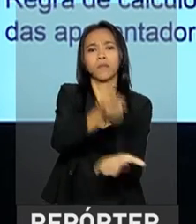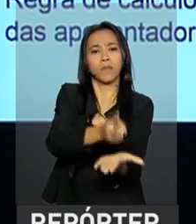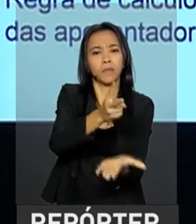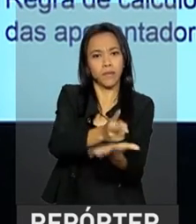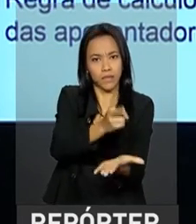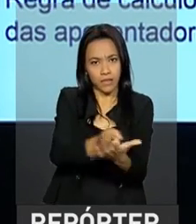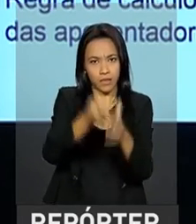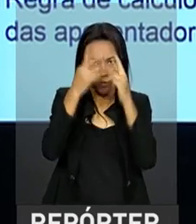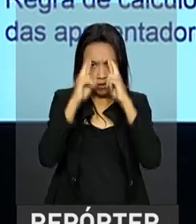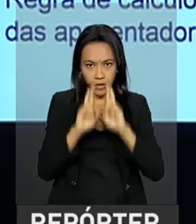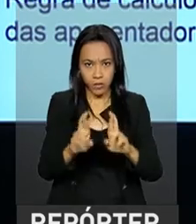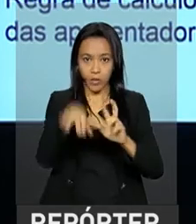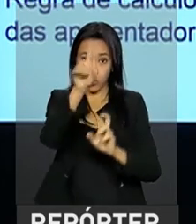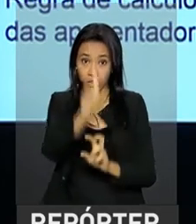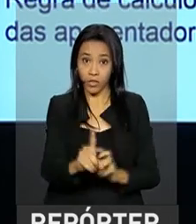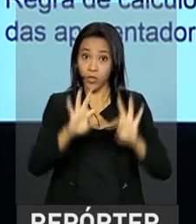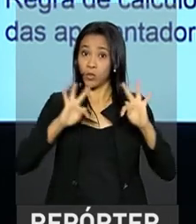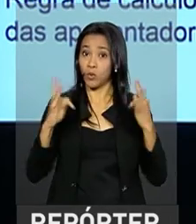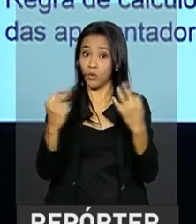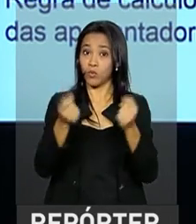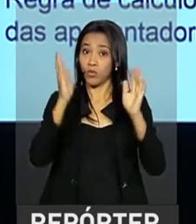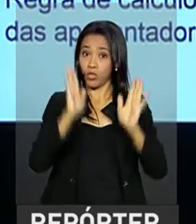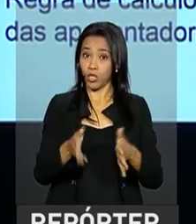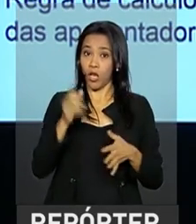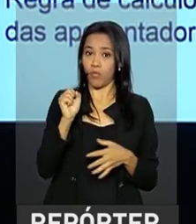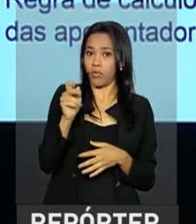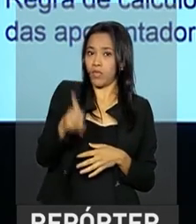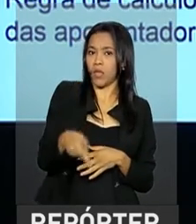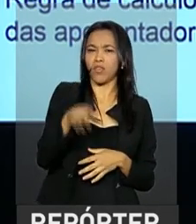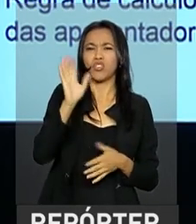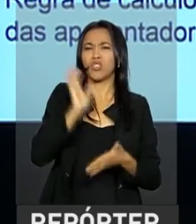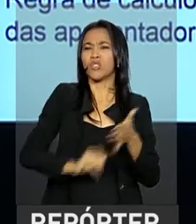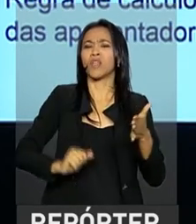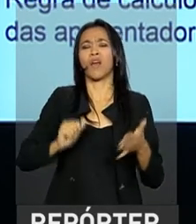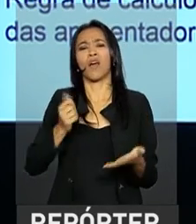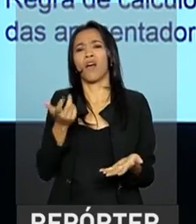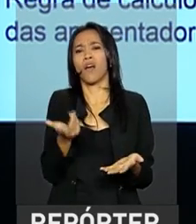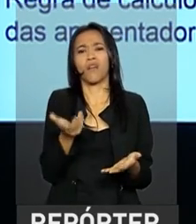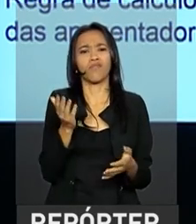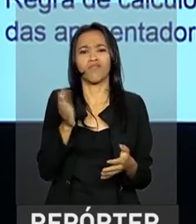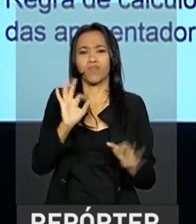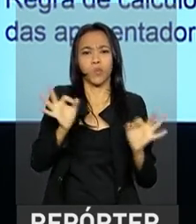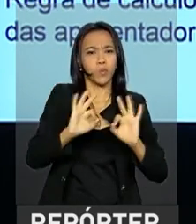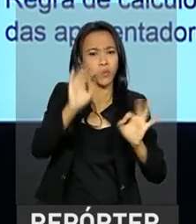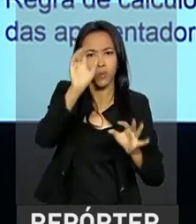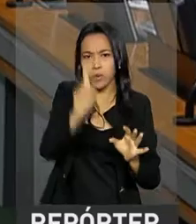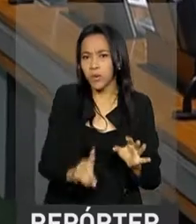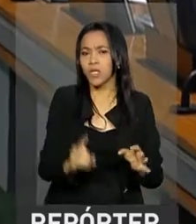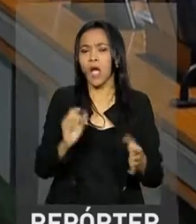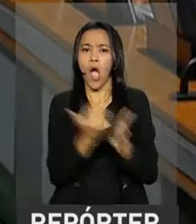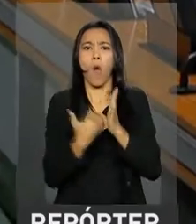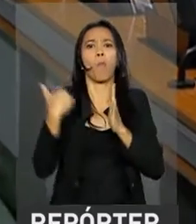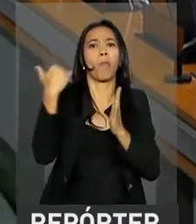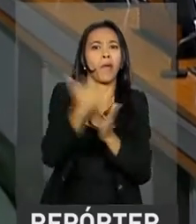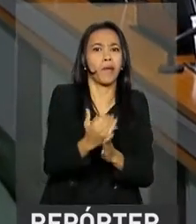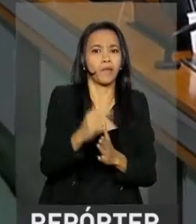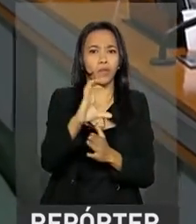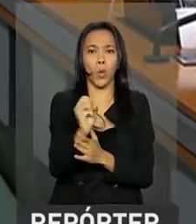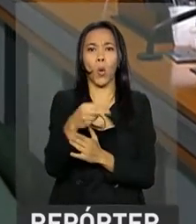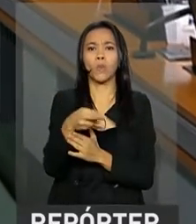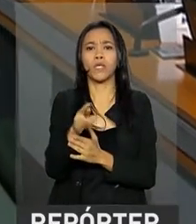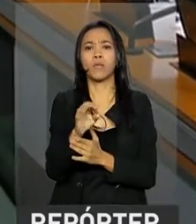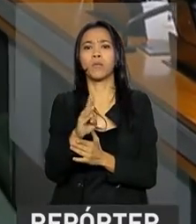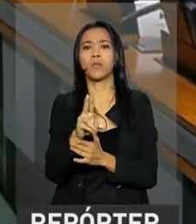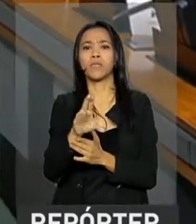de todos que estão aposentados. Não há redução de benefício, não há aumento de contribuição, não há nenhuma